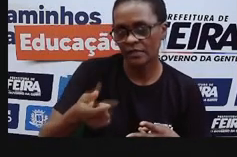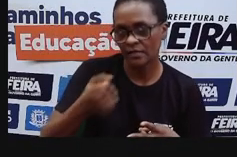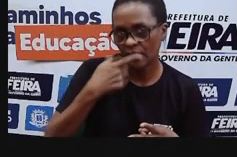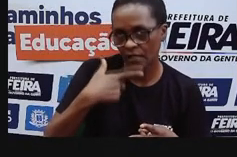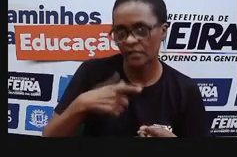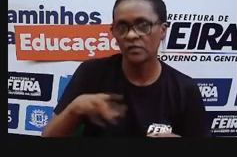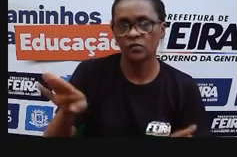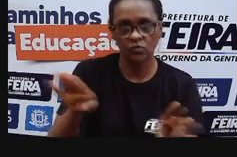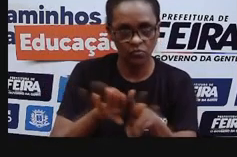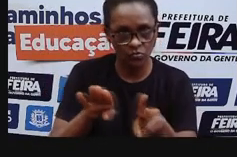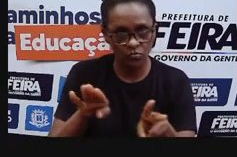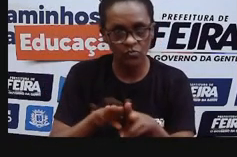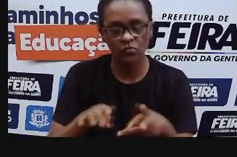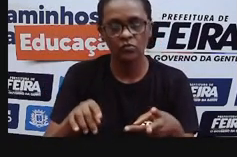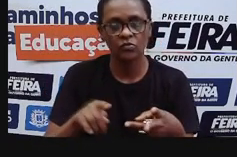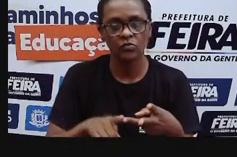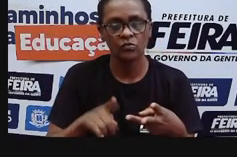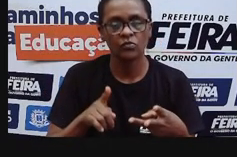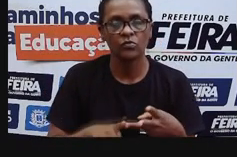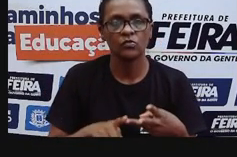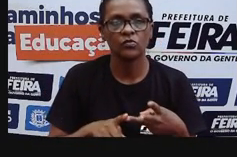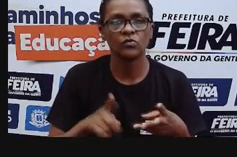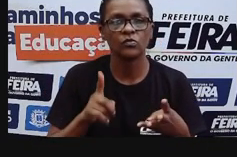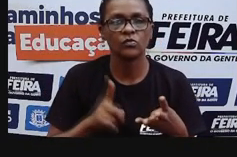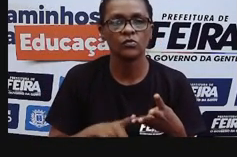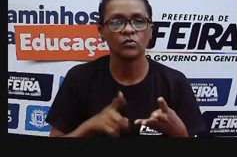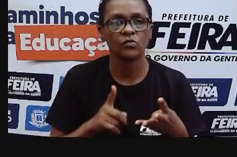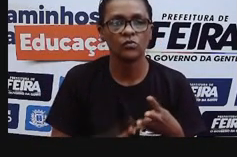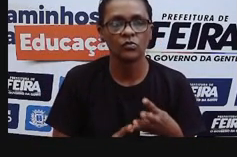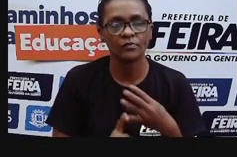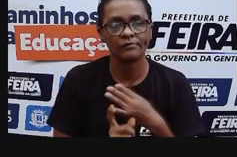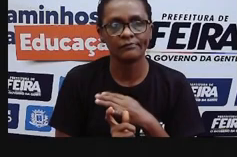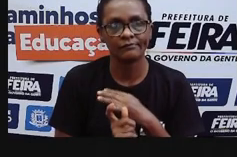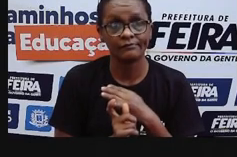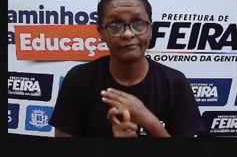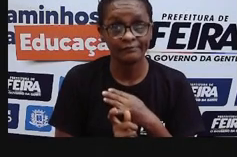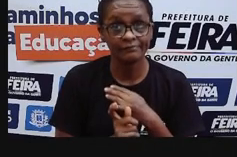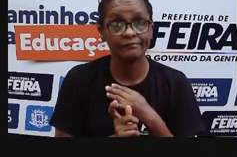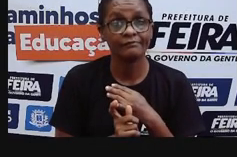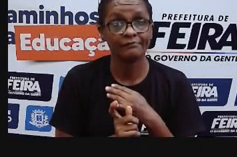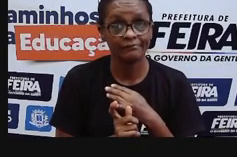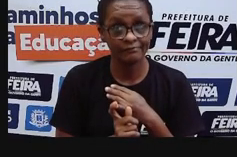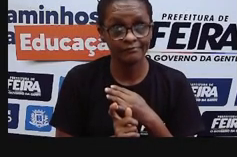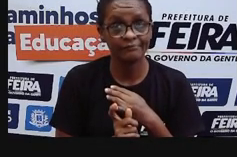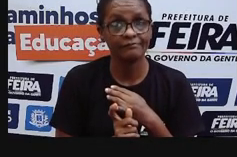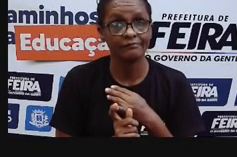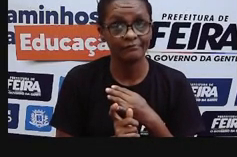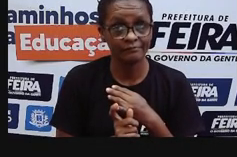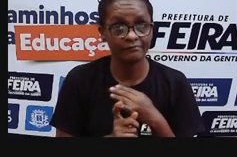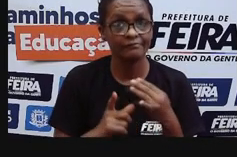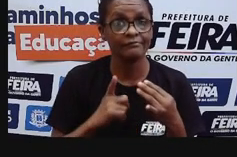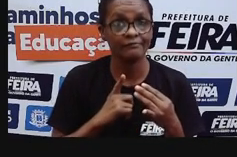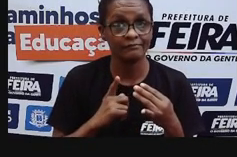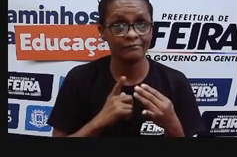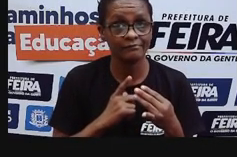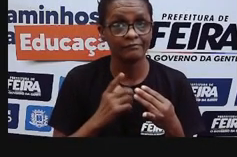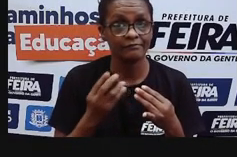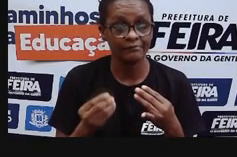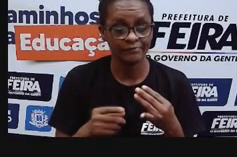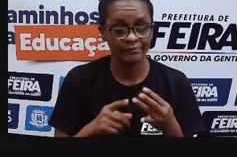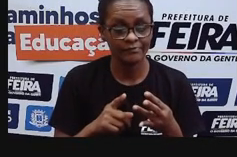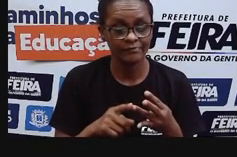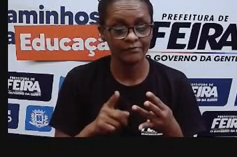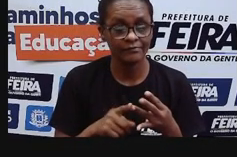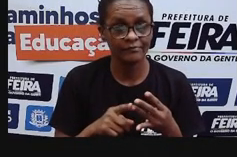probióticos? Que cada hora está navegando, não é difícil, não é diferente? Então, o que são esses probióticos? Os probióticos, eles vão ser